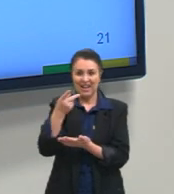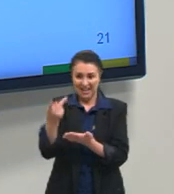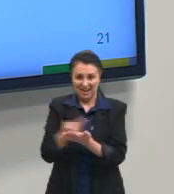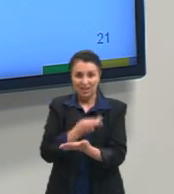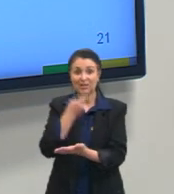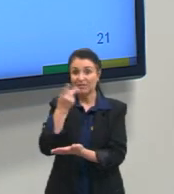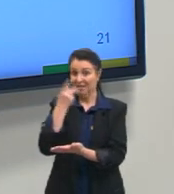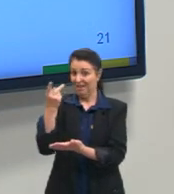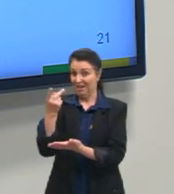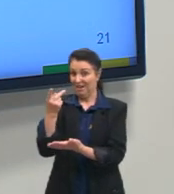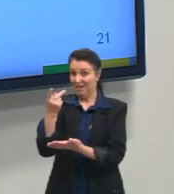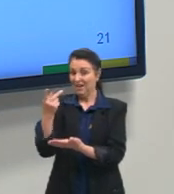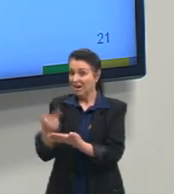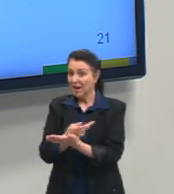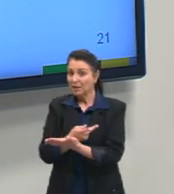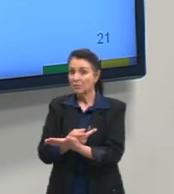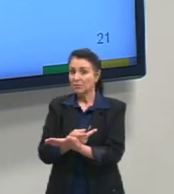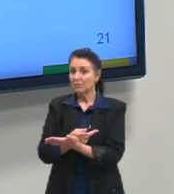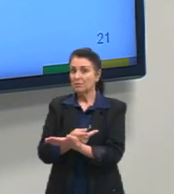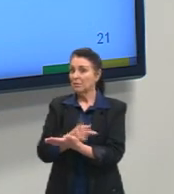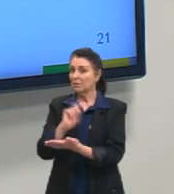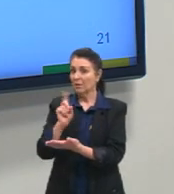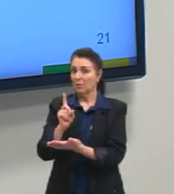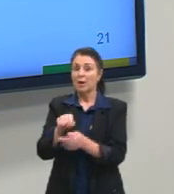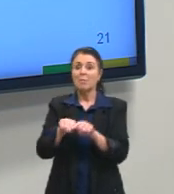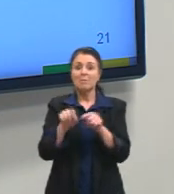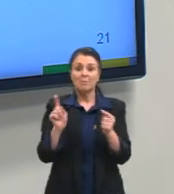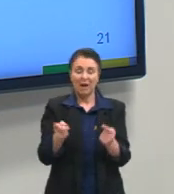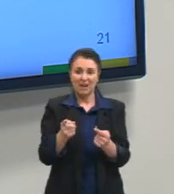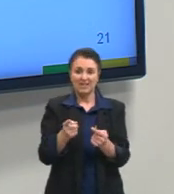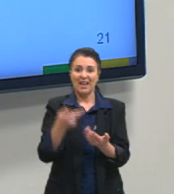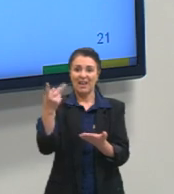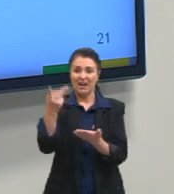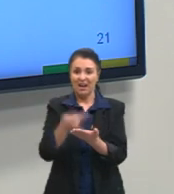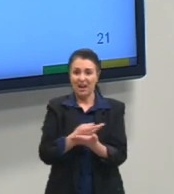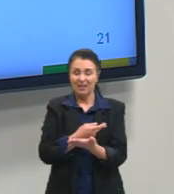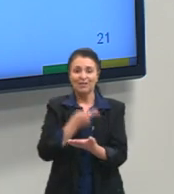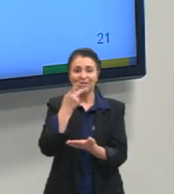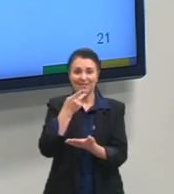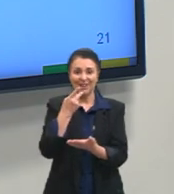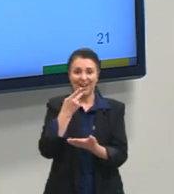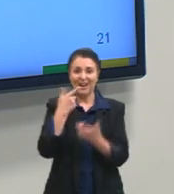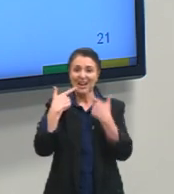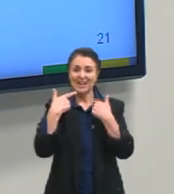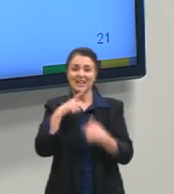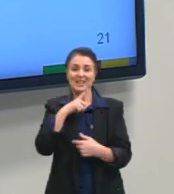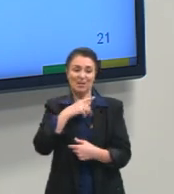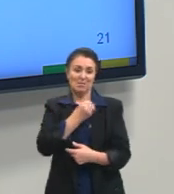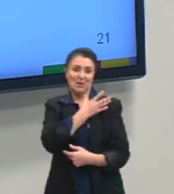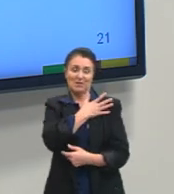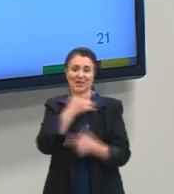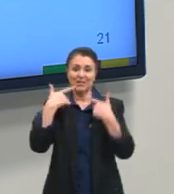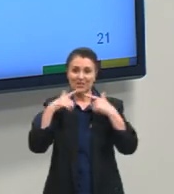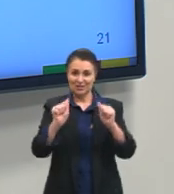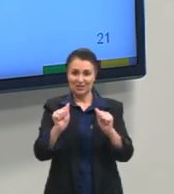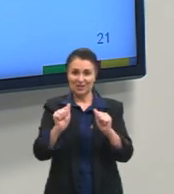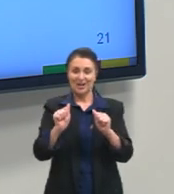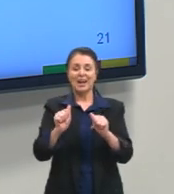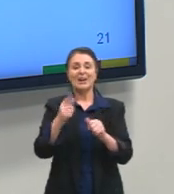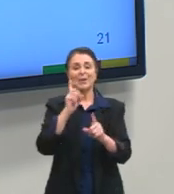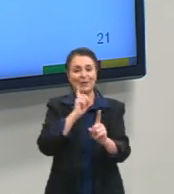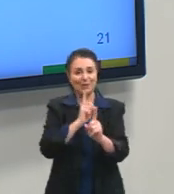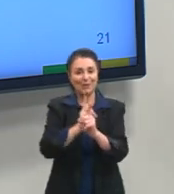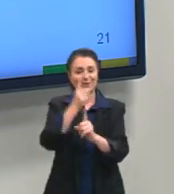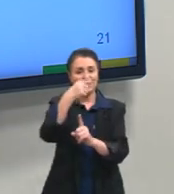julgar a fala do outro. Então, com isso, eu me despeço de vocês hoje. A gente se encontra na nossa aula 9 de língua